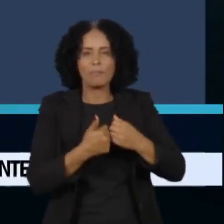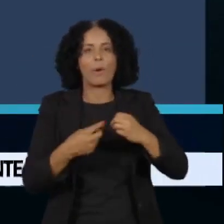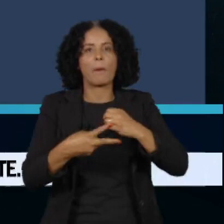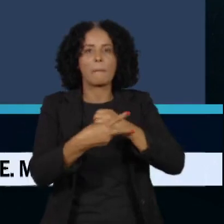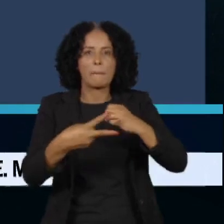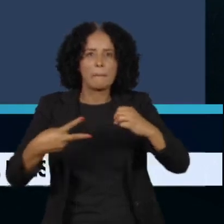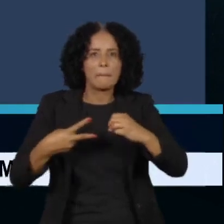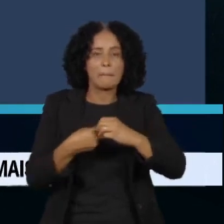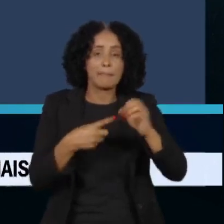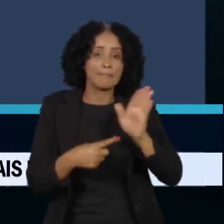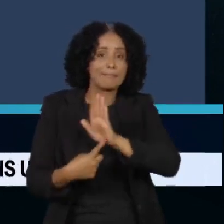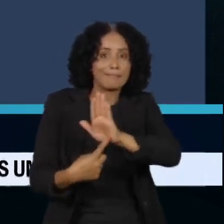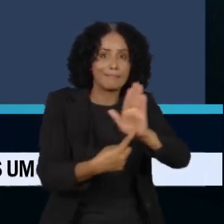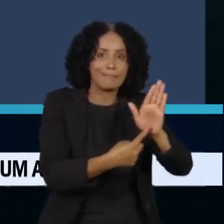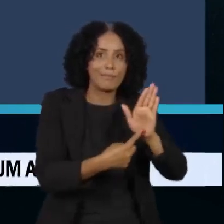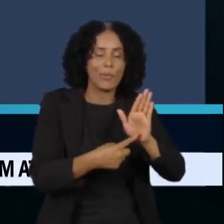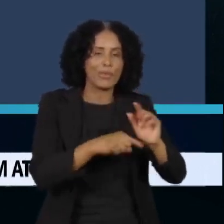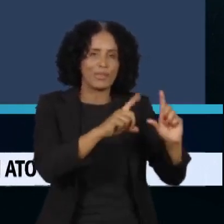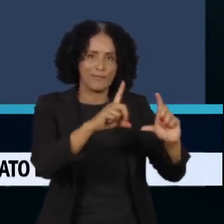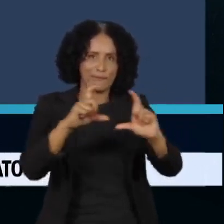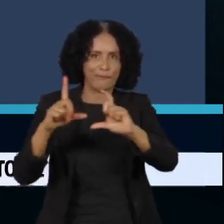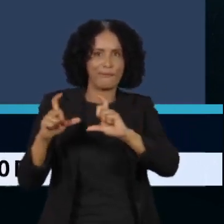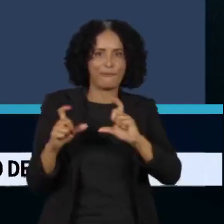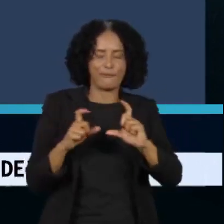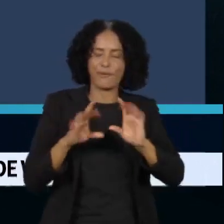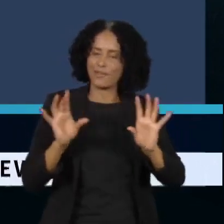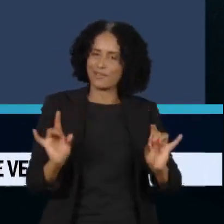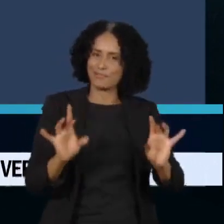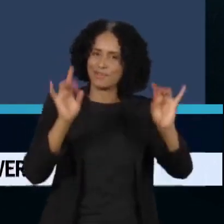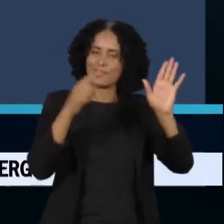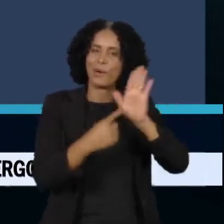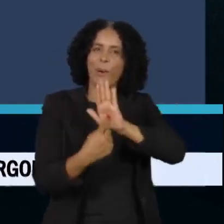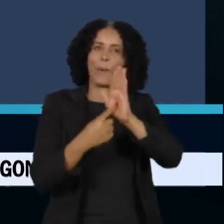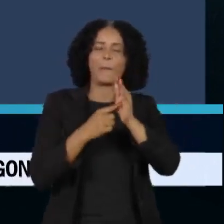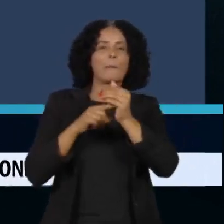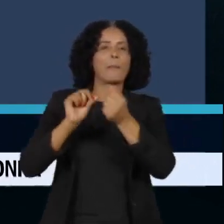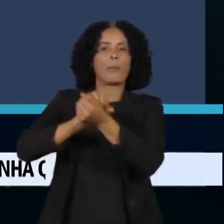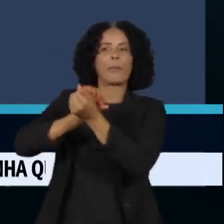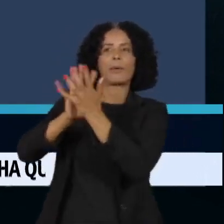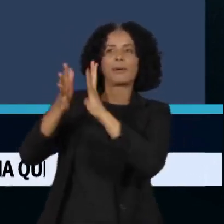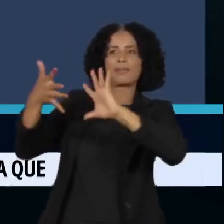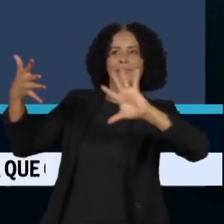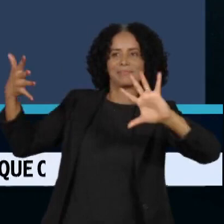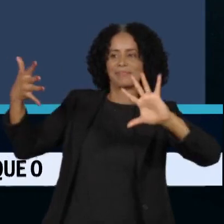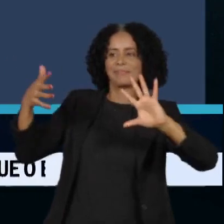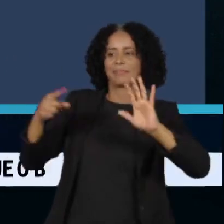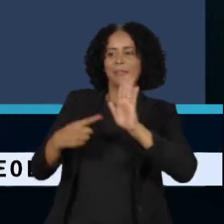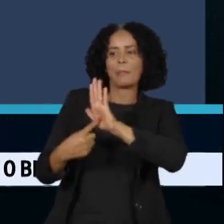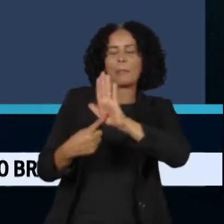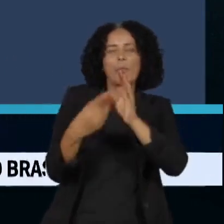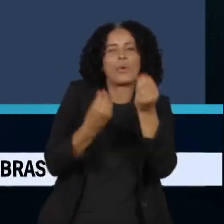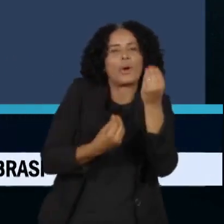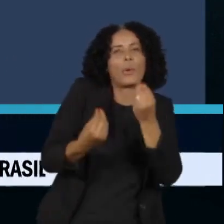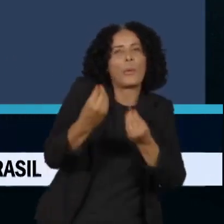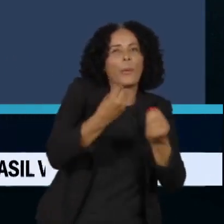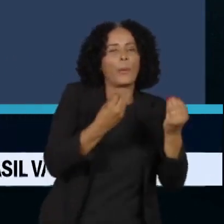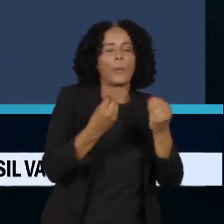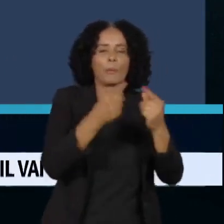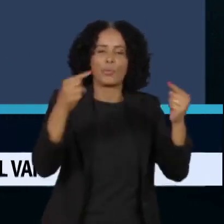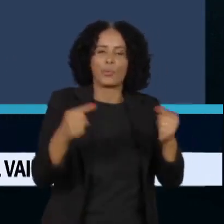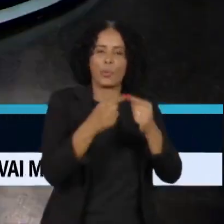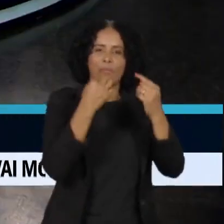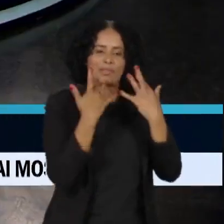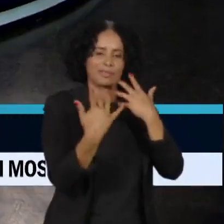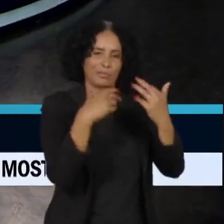planeta, a NASA postou essa foto, que mostra uma galáxia em espiral na constelação do escultor, com as cores do